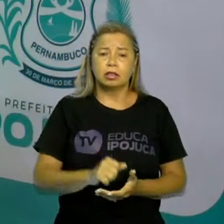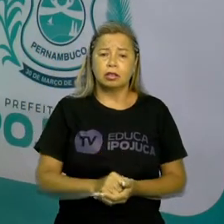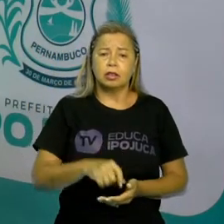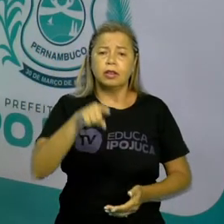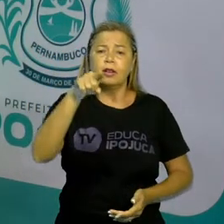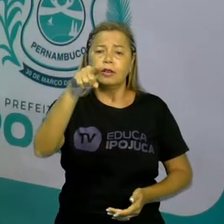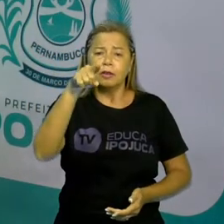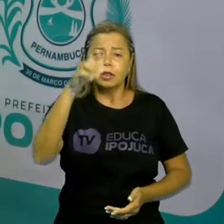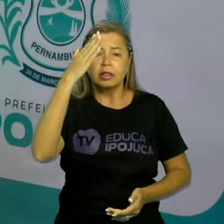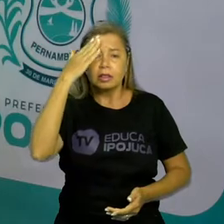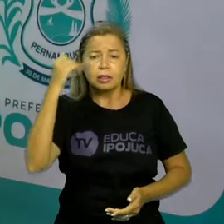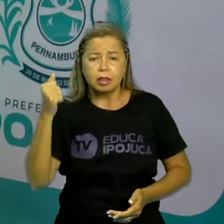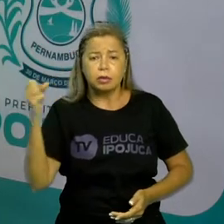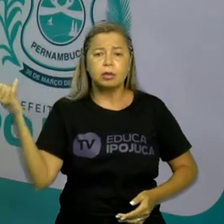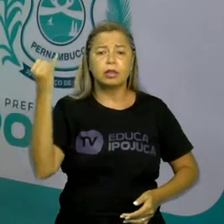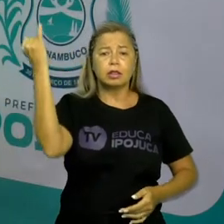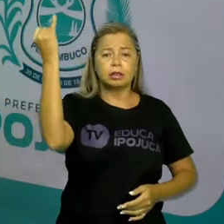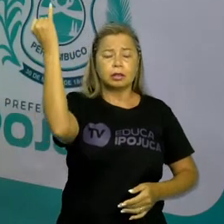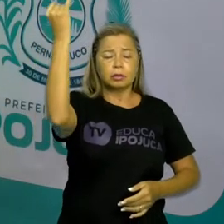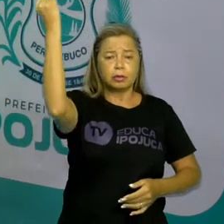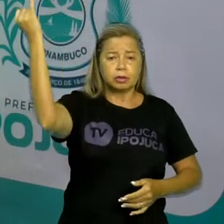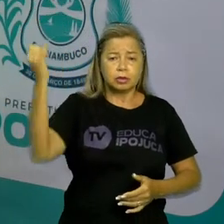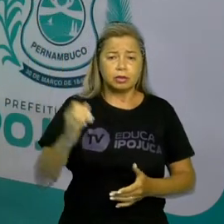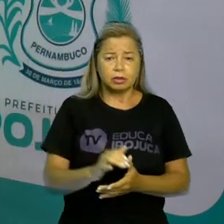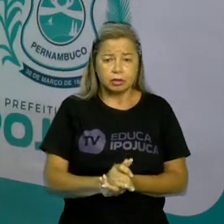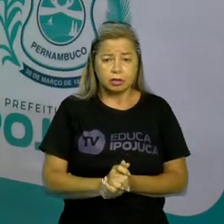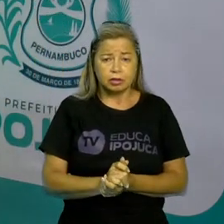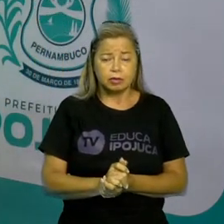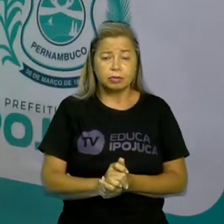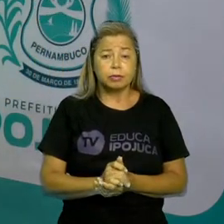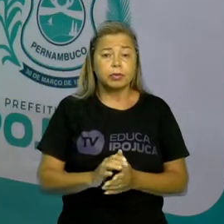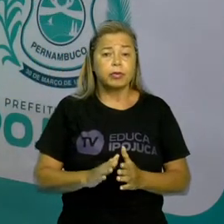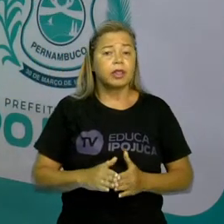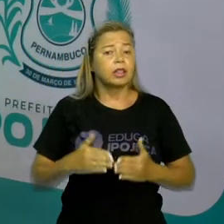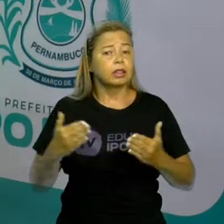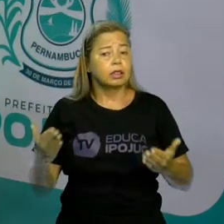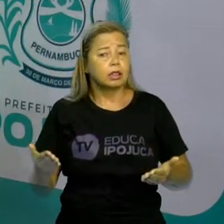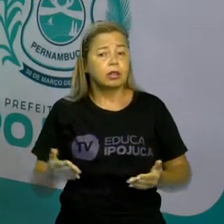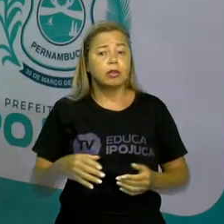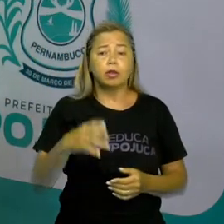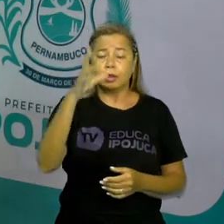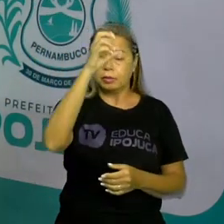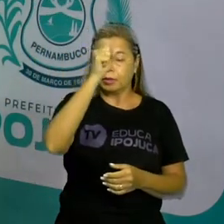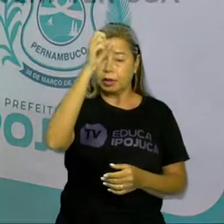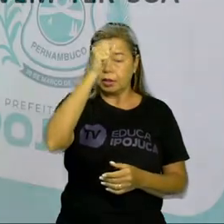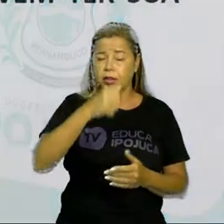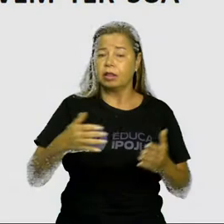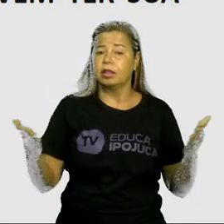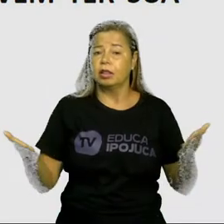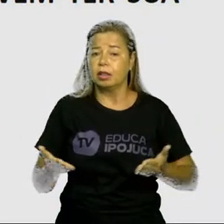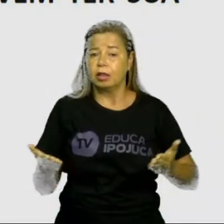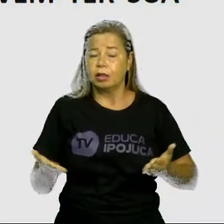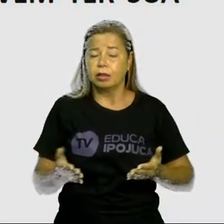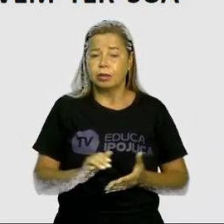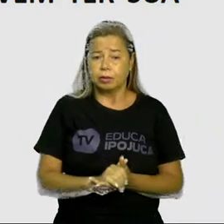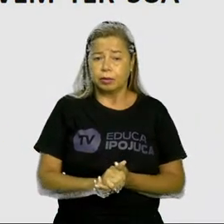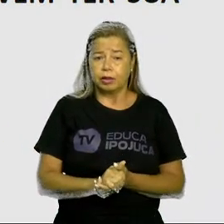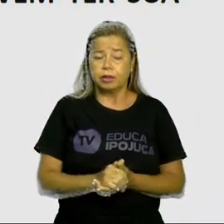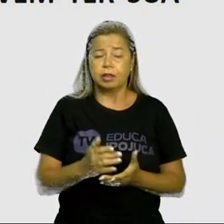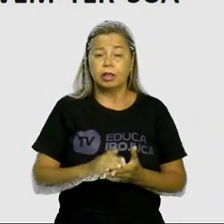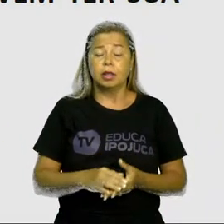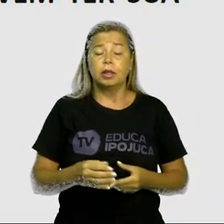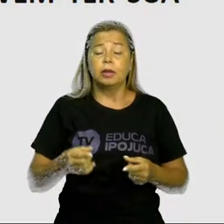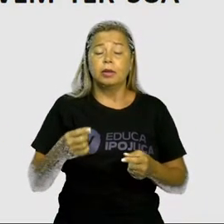a importância? Vejam só. A gente tem aqui algumas delas. Muitas apresentam espécies